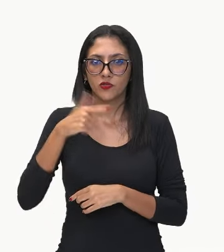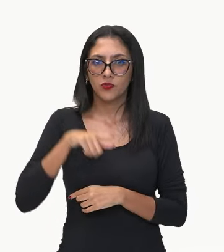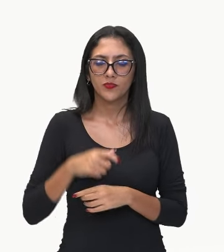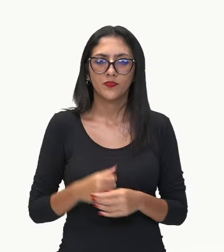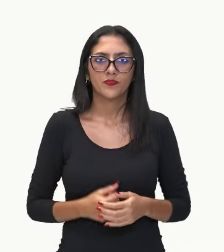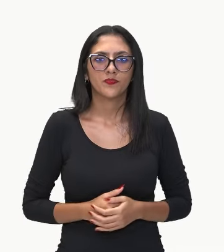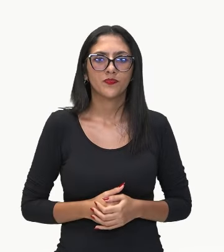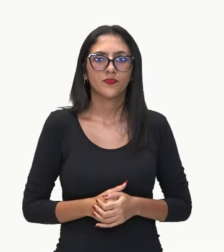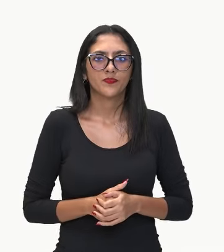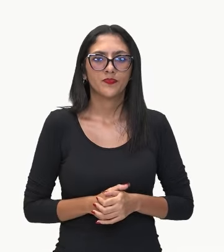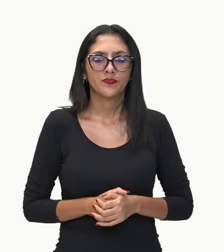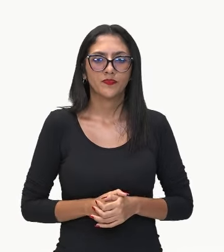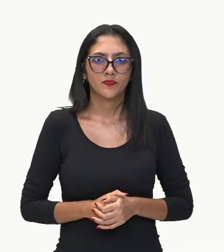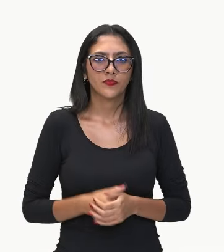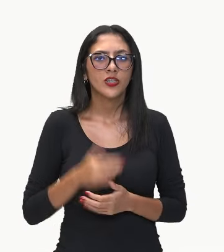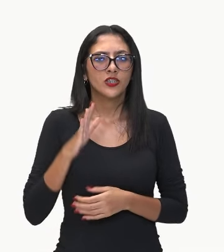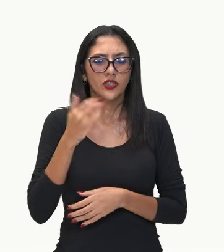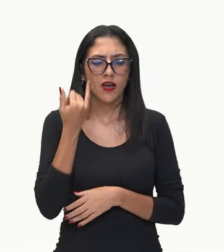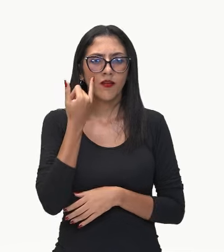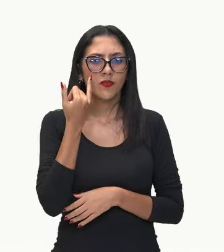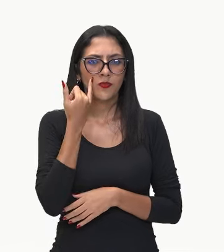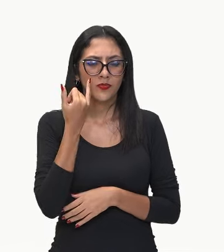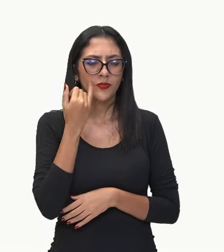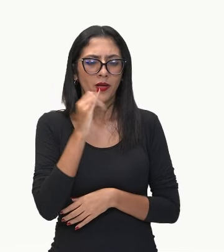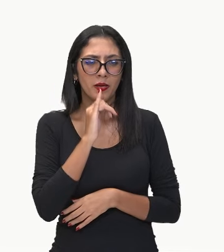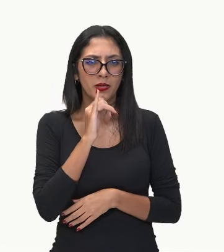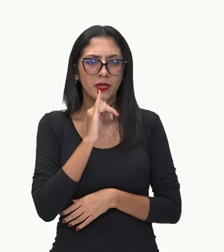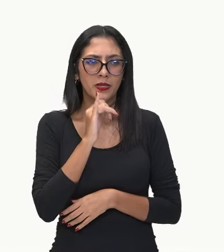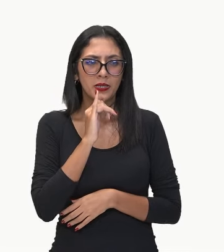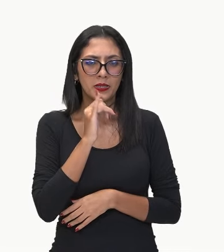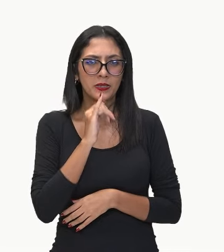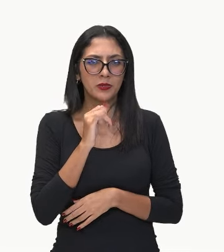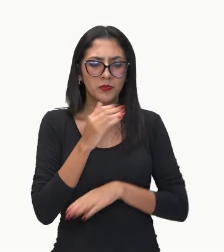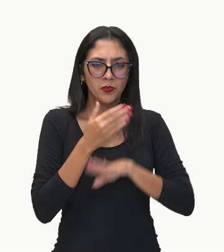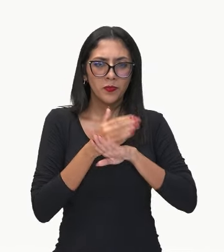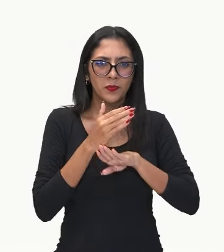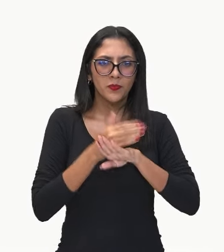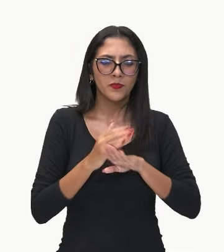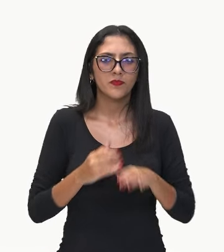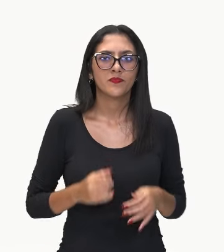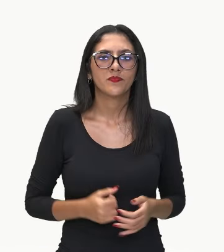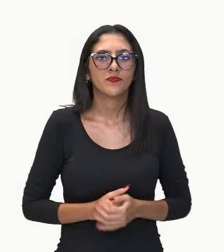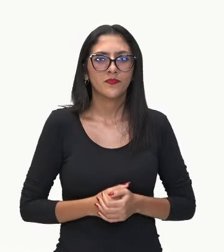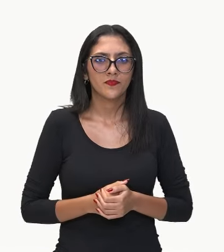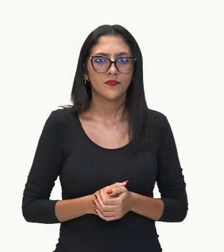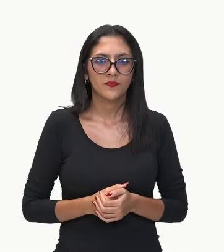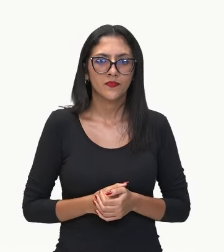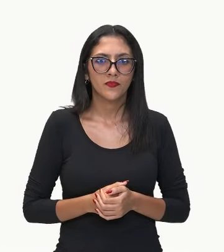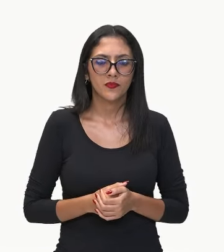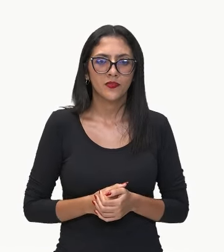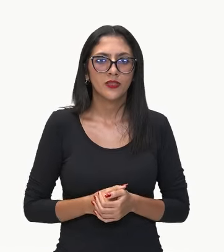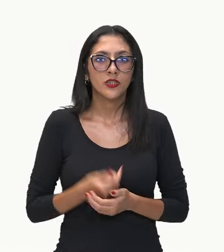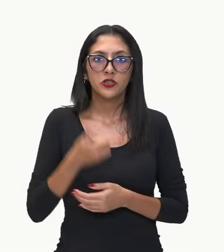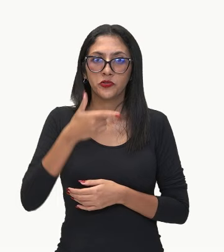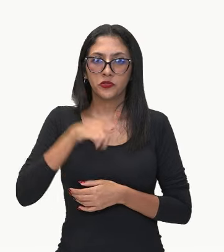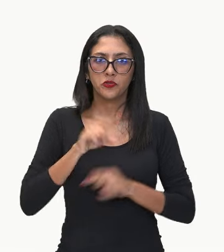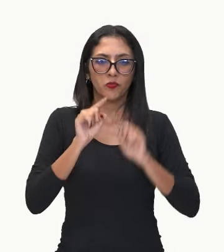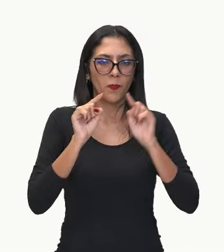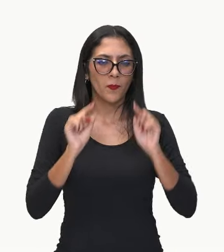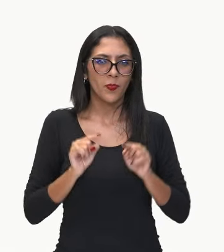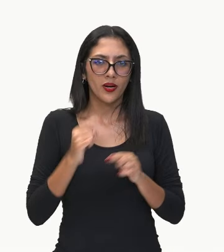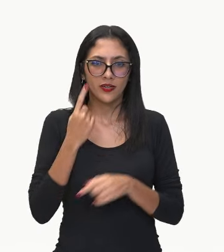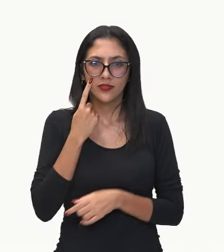você já reconheceu esse exemplo, o que é que eu vou ter que fazer agora? Agora eu vou ter que resolver esse parêntese bem aqui.